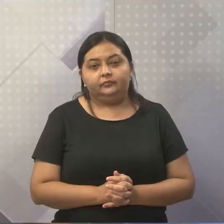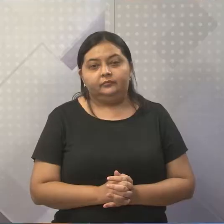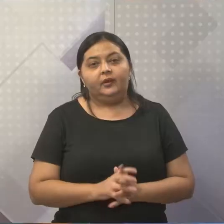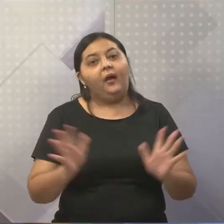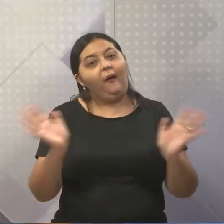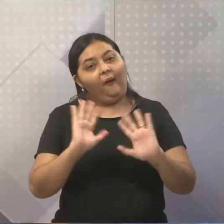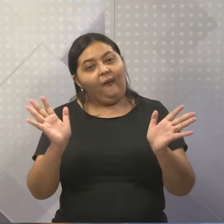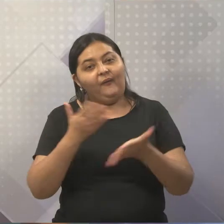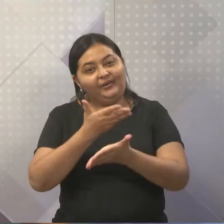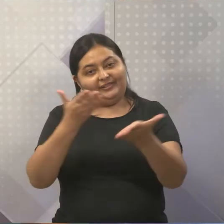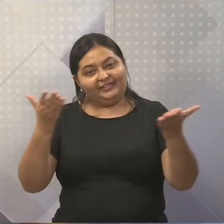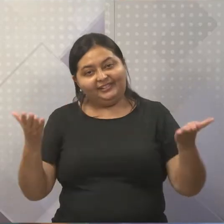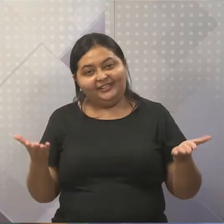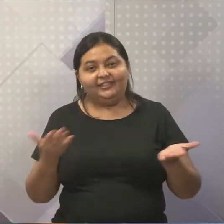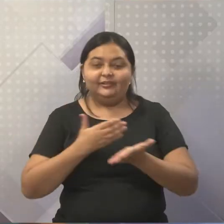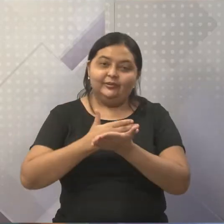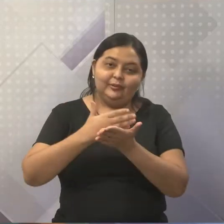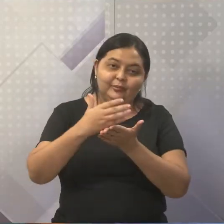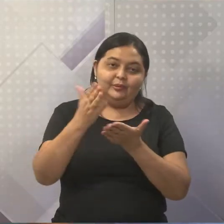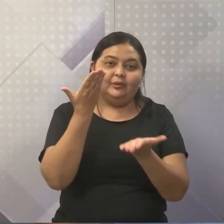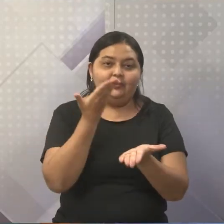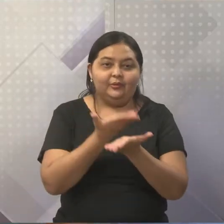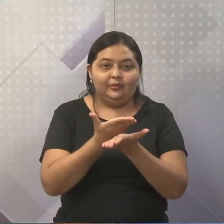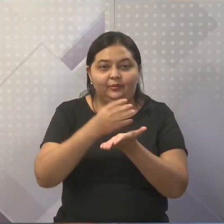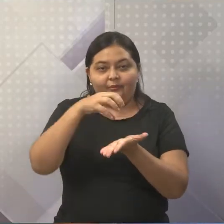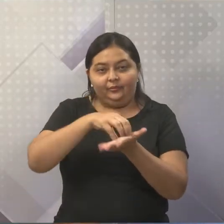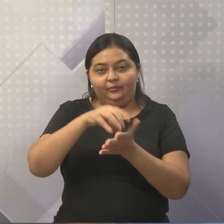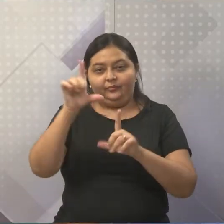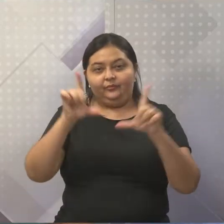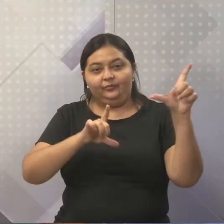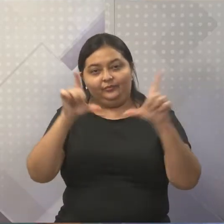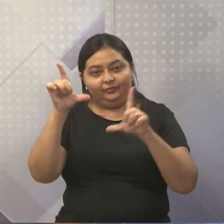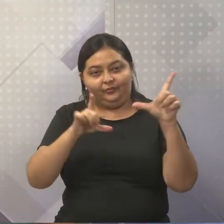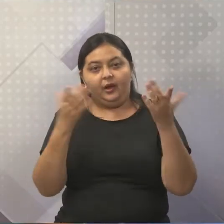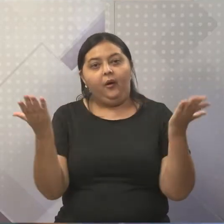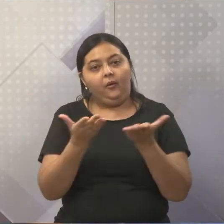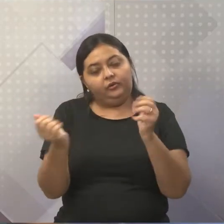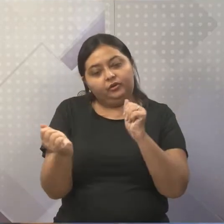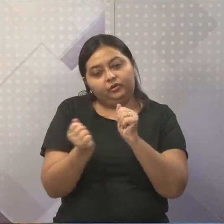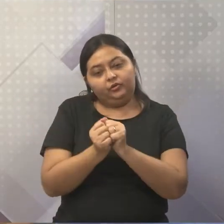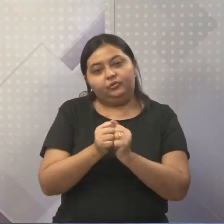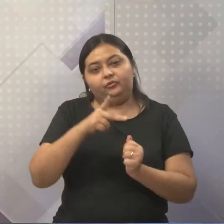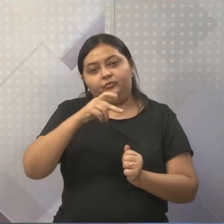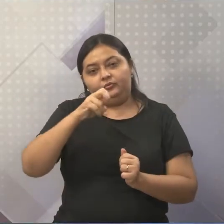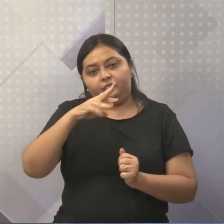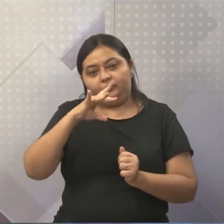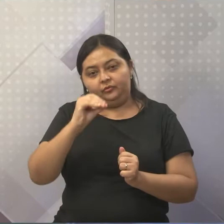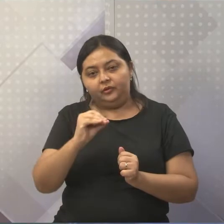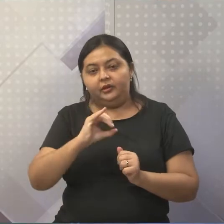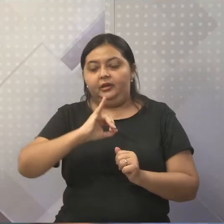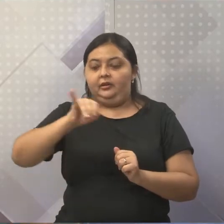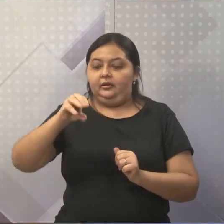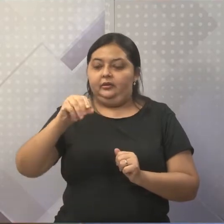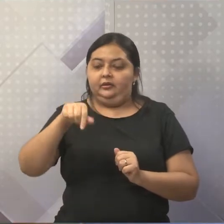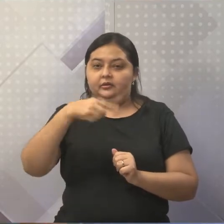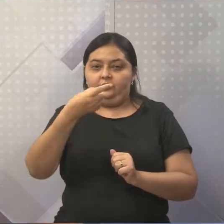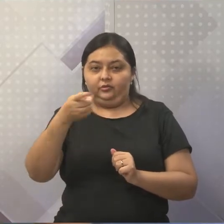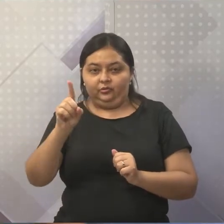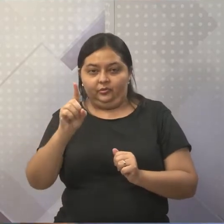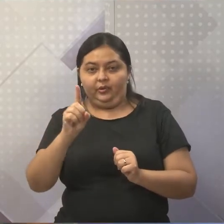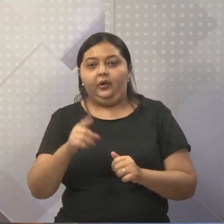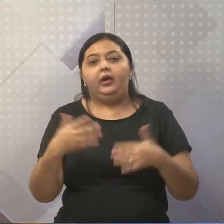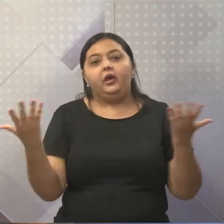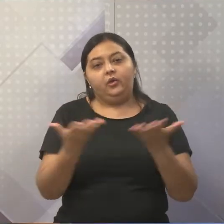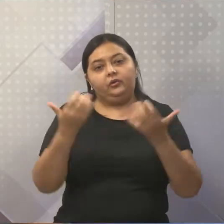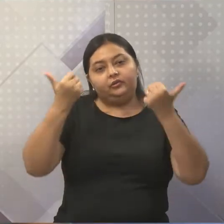Olá pessoal, estamos começando mais um Conexão Escolar e hoje comigo Pedro Paulo e João Condado e vamos falar